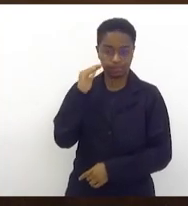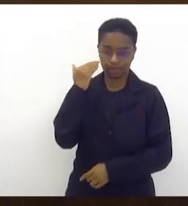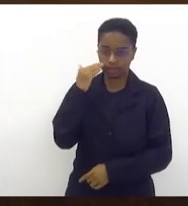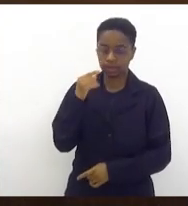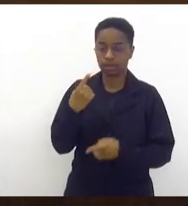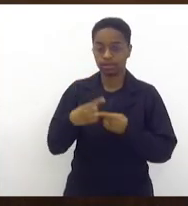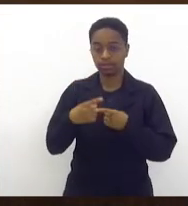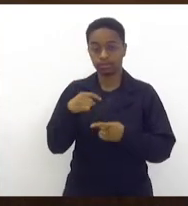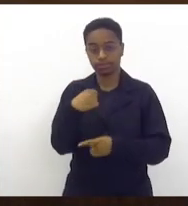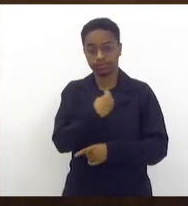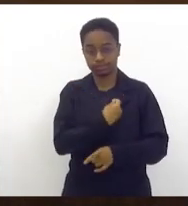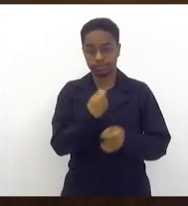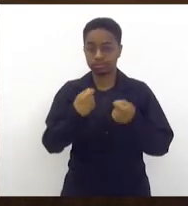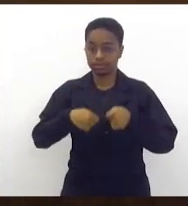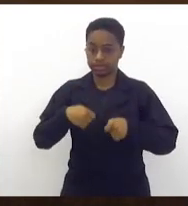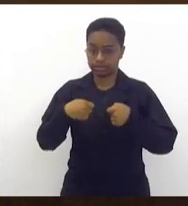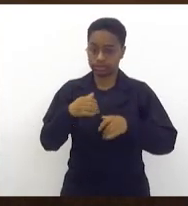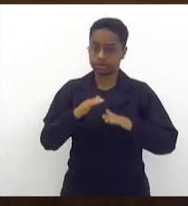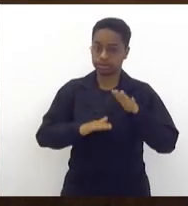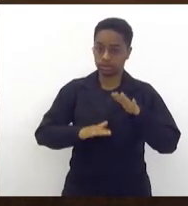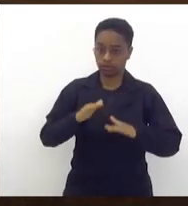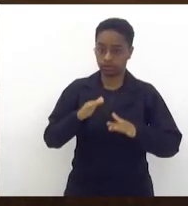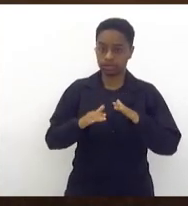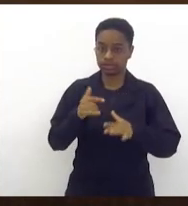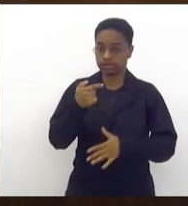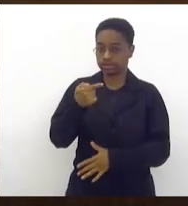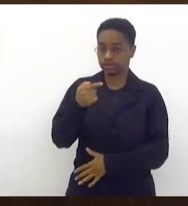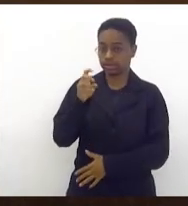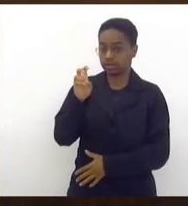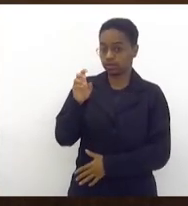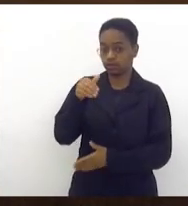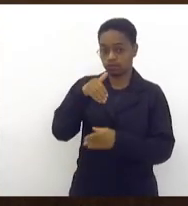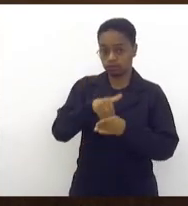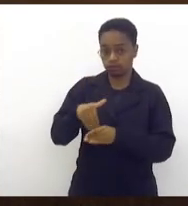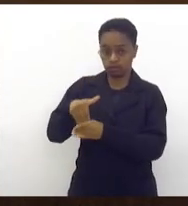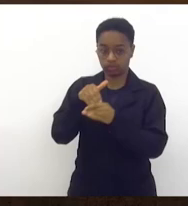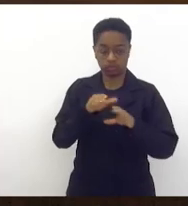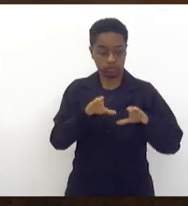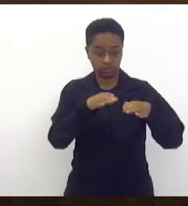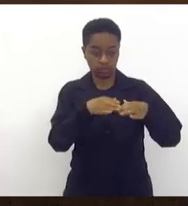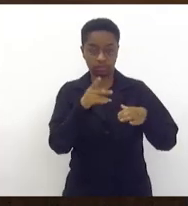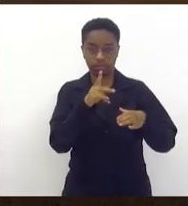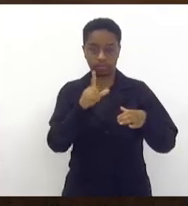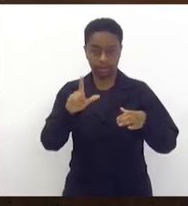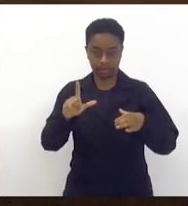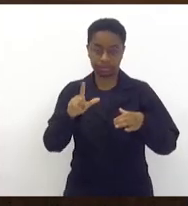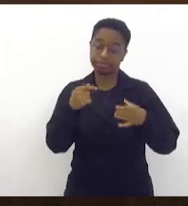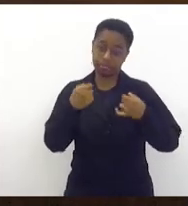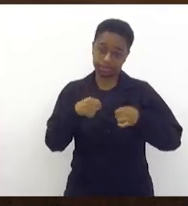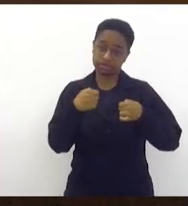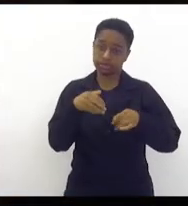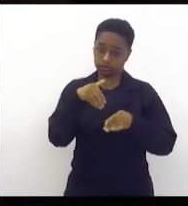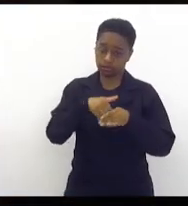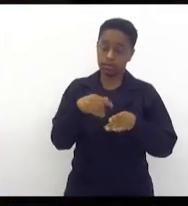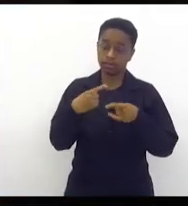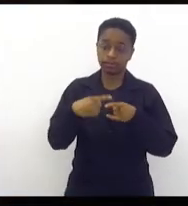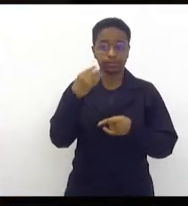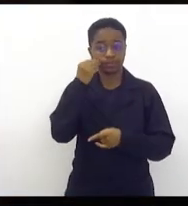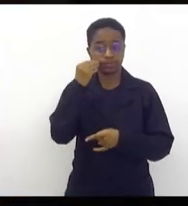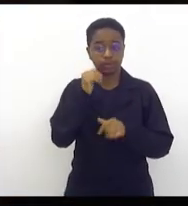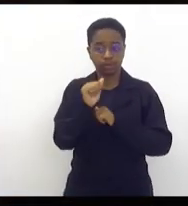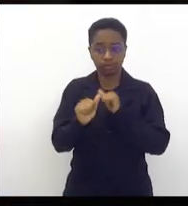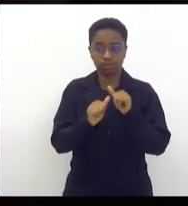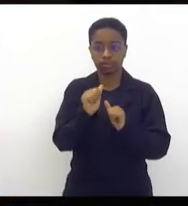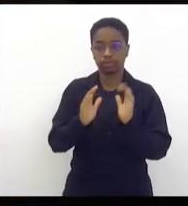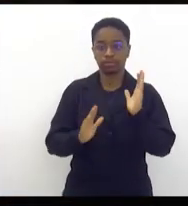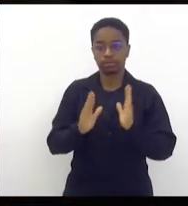precisaremos, talvez, dos 75 votos da bancada do PL para fazer essa modificação no regime